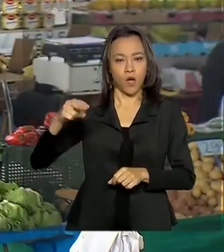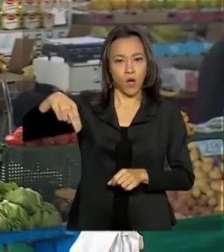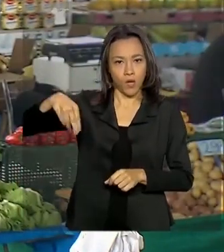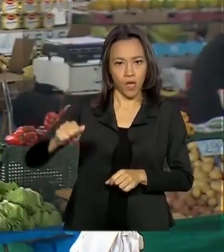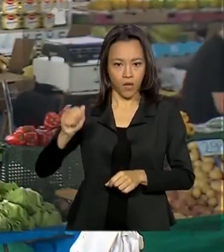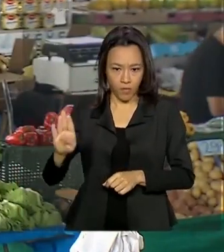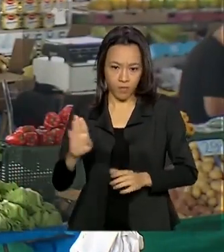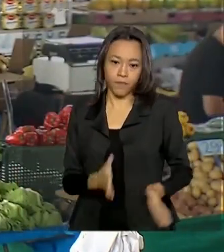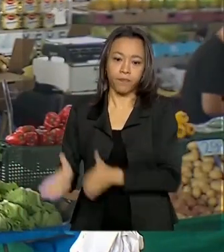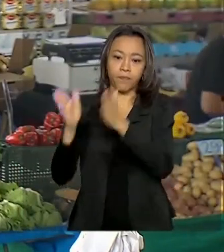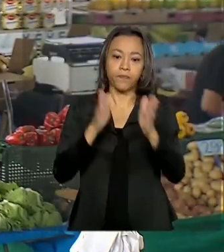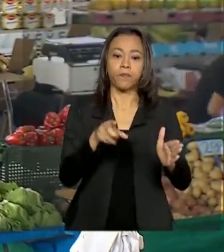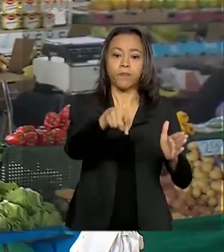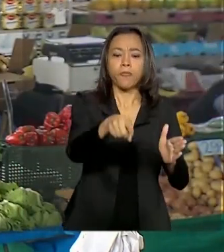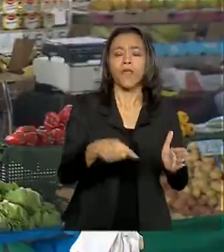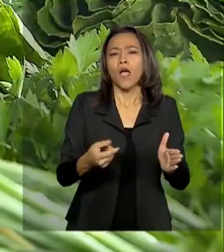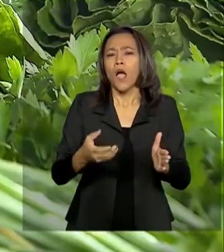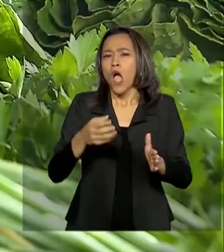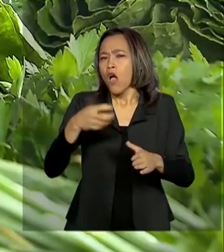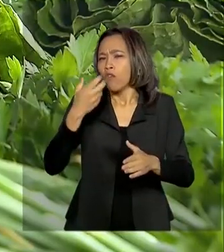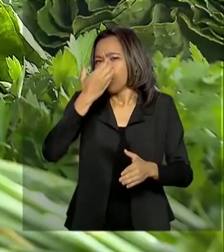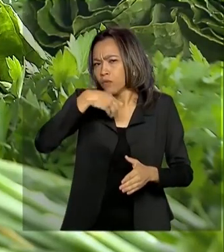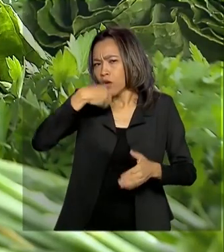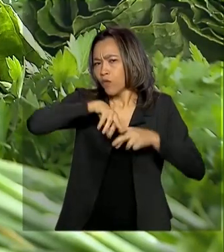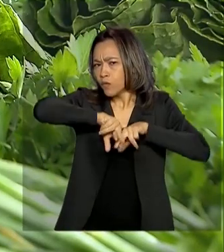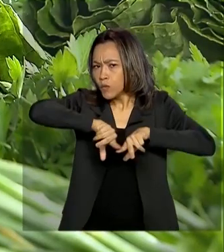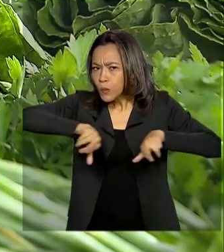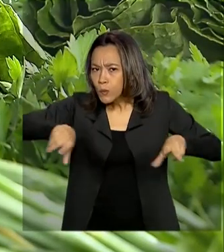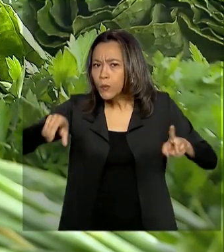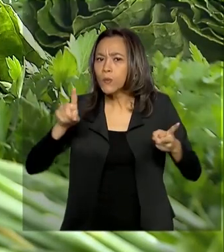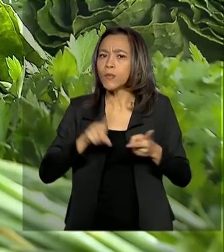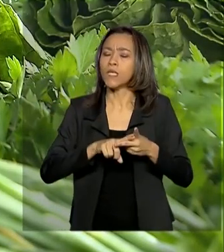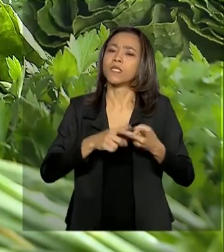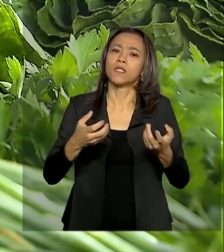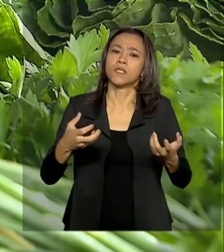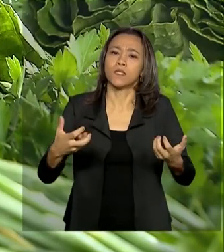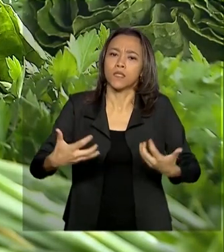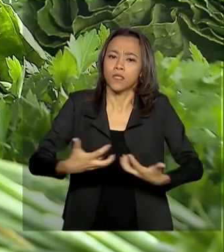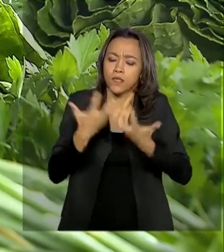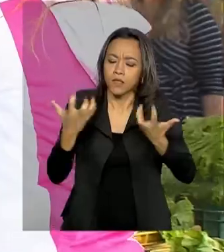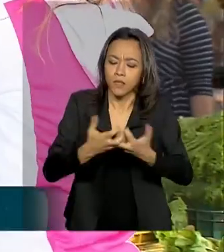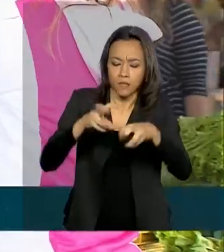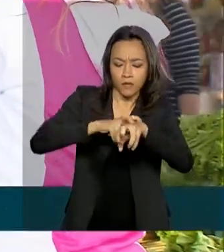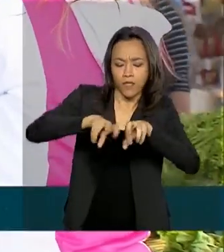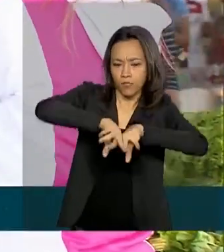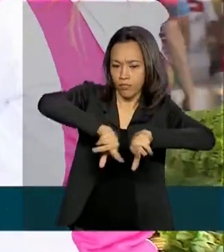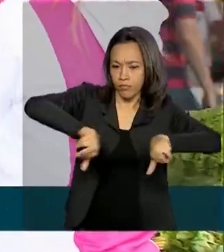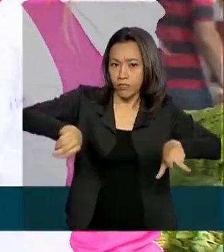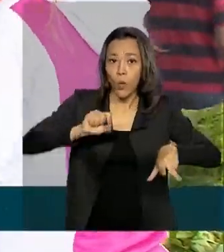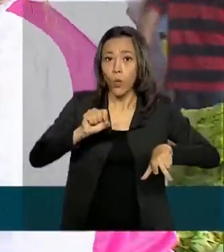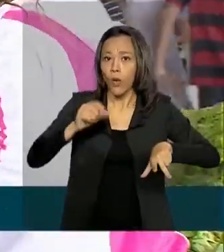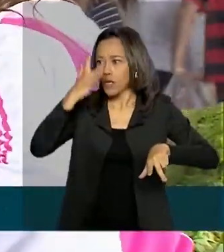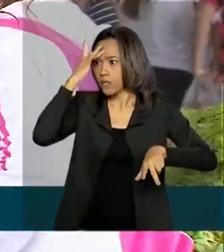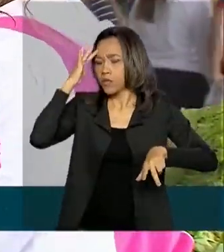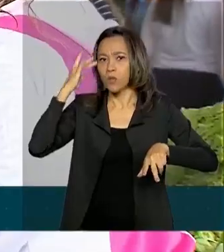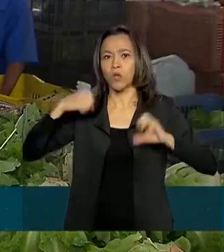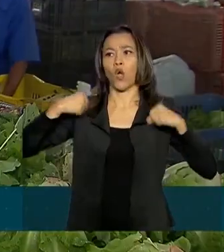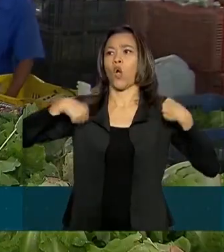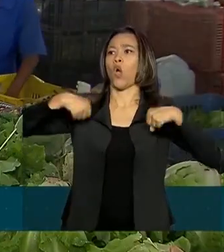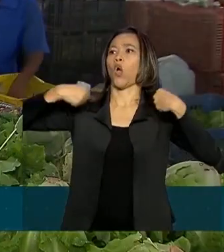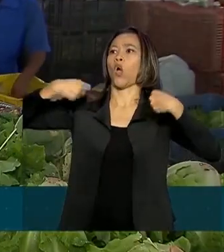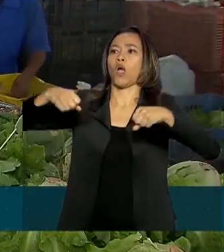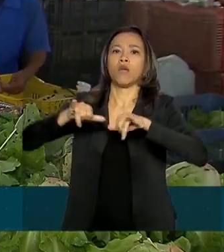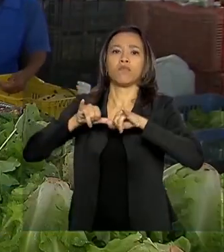Comercialização de Frutas e Hortaliças apontou que logo nas primeiras semanas de março, houve uma corrida aos mercados